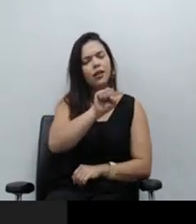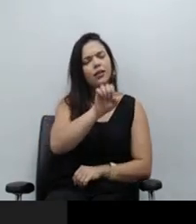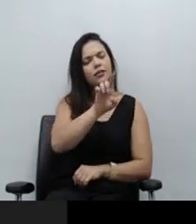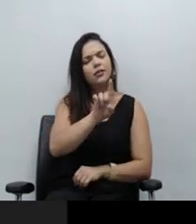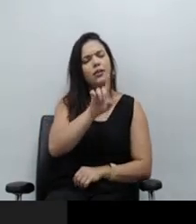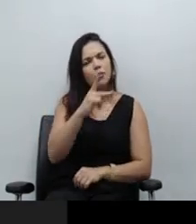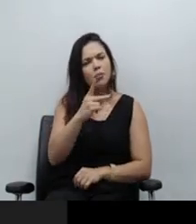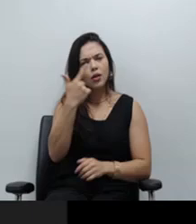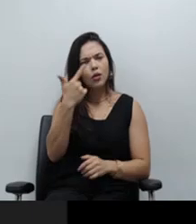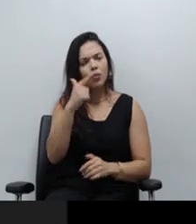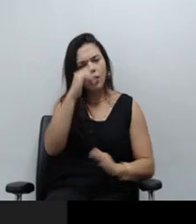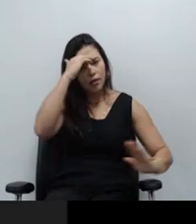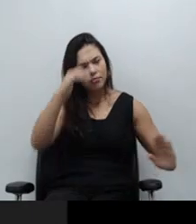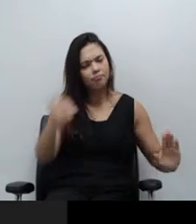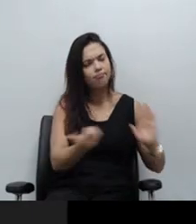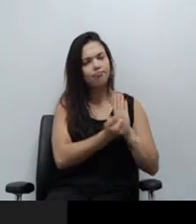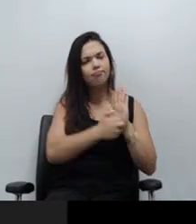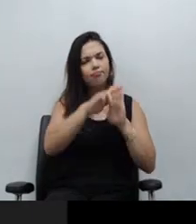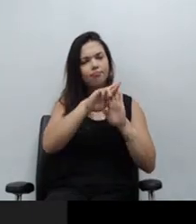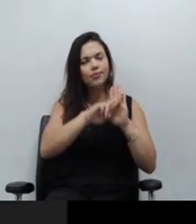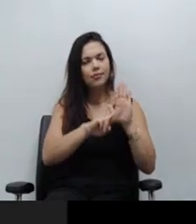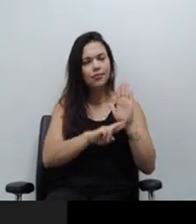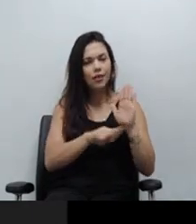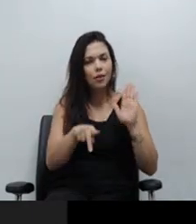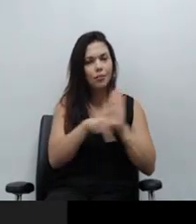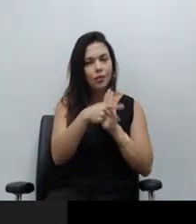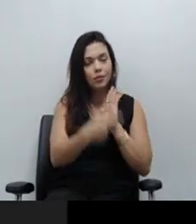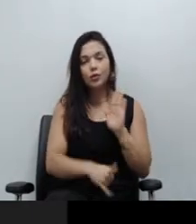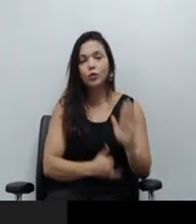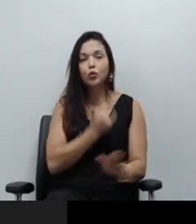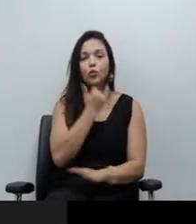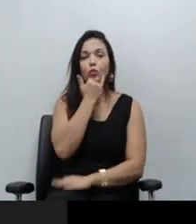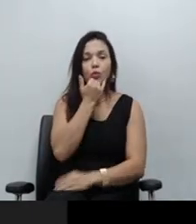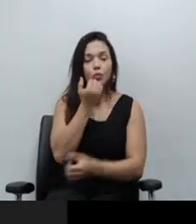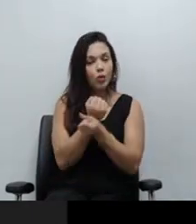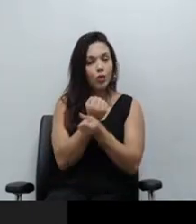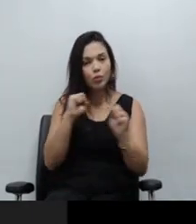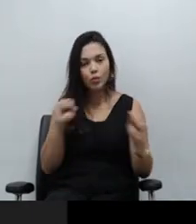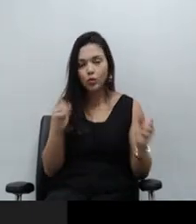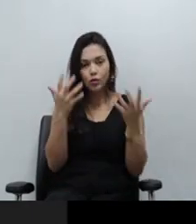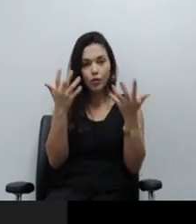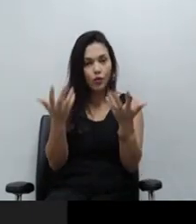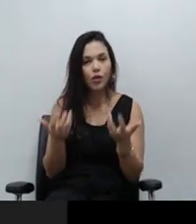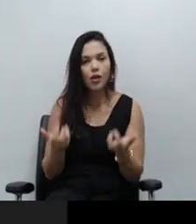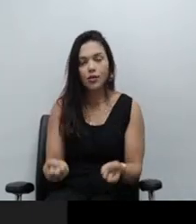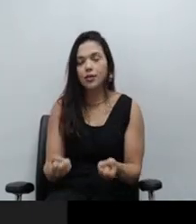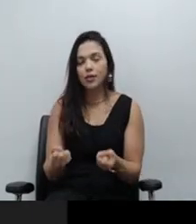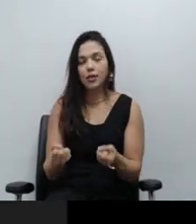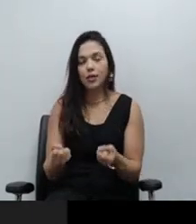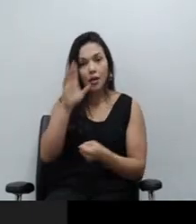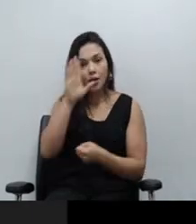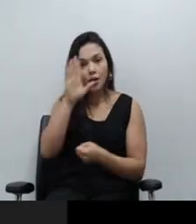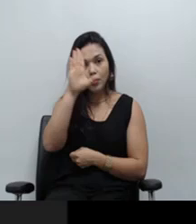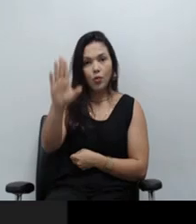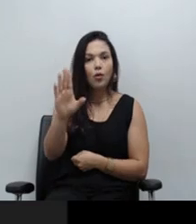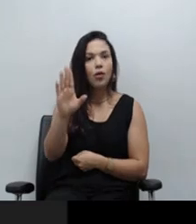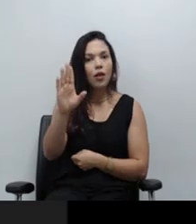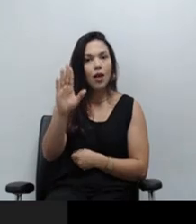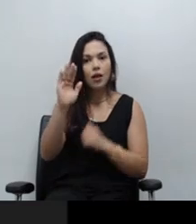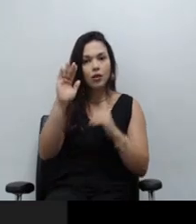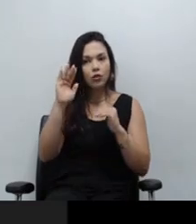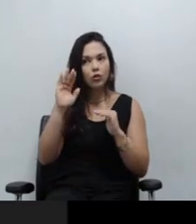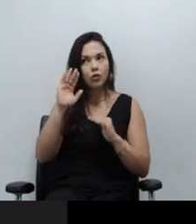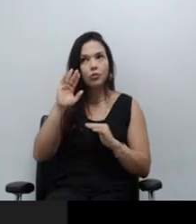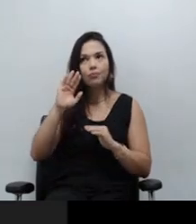-la sem um fundamento legal? Desculpem, mas não é possível aceitar que a prioridade absoluta seja